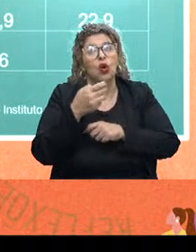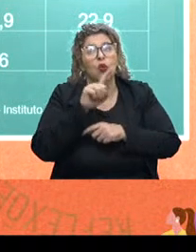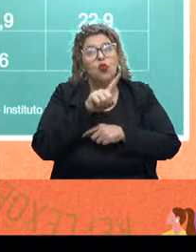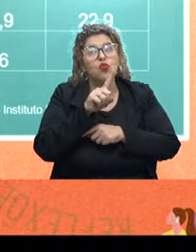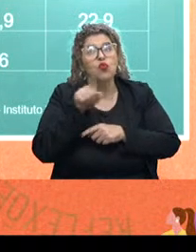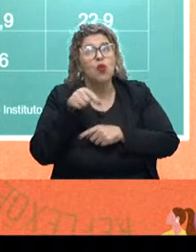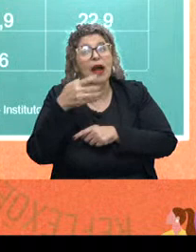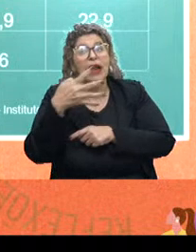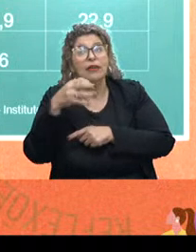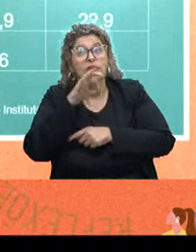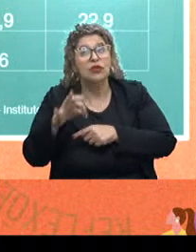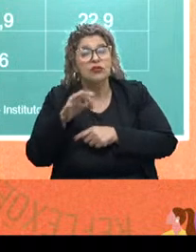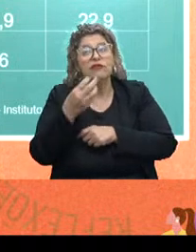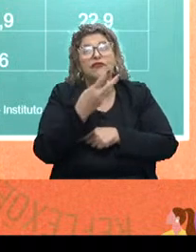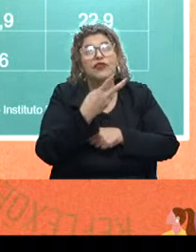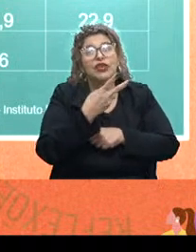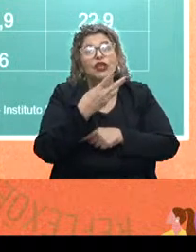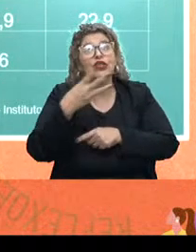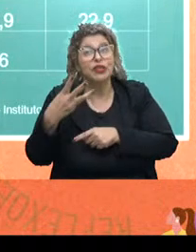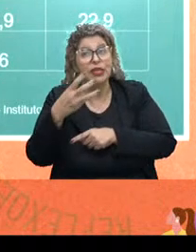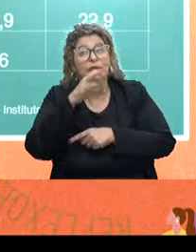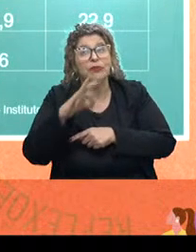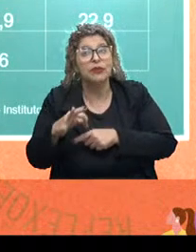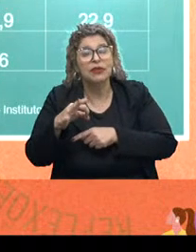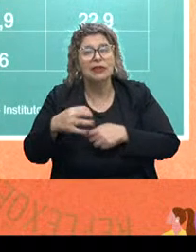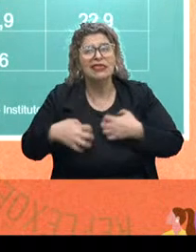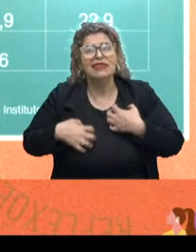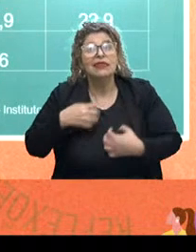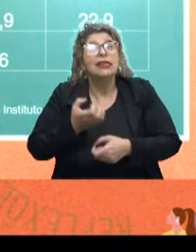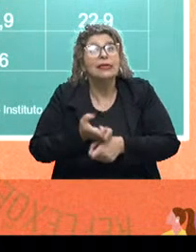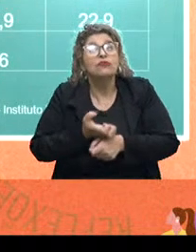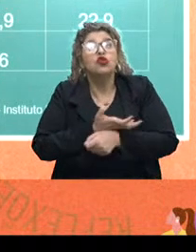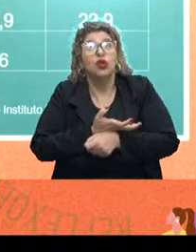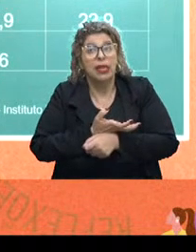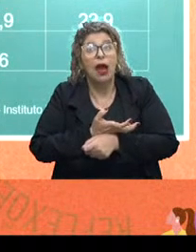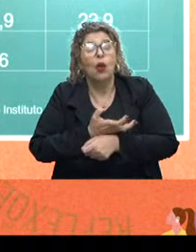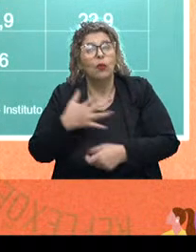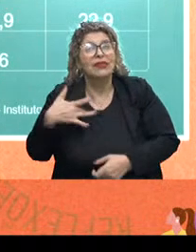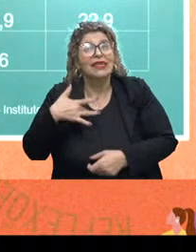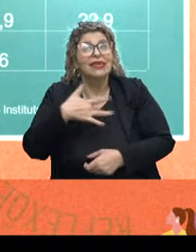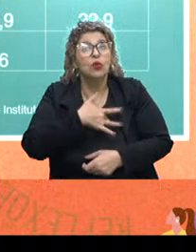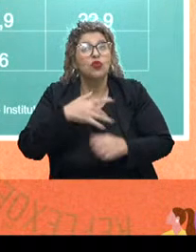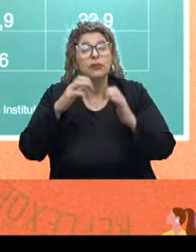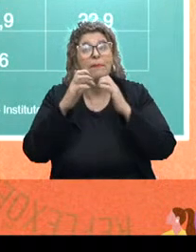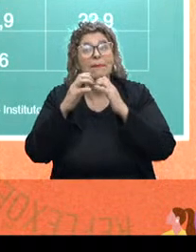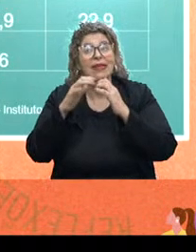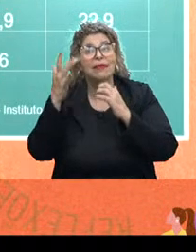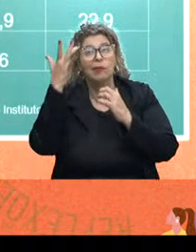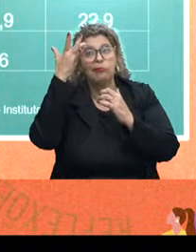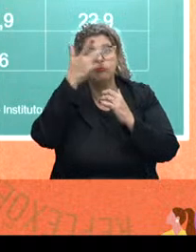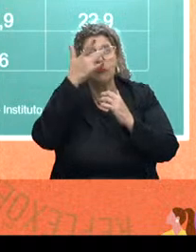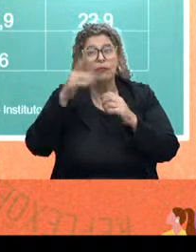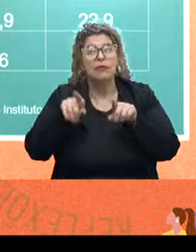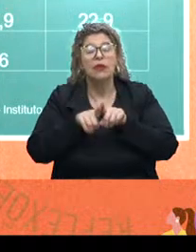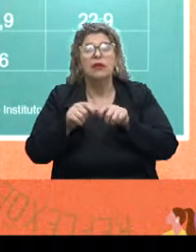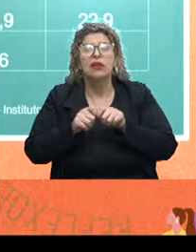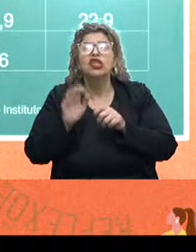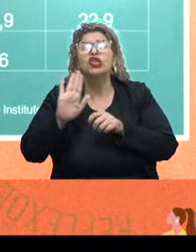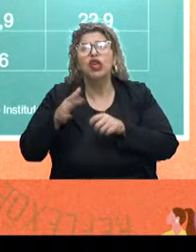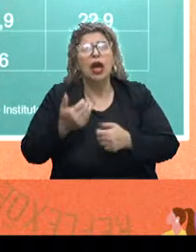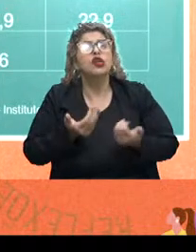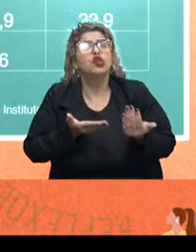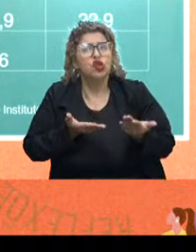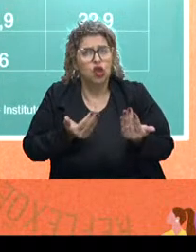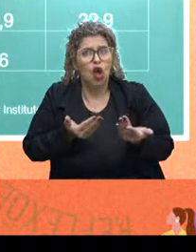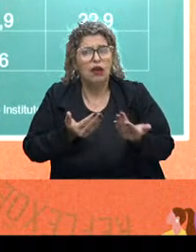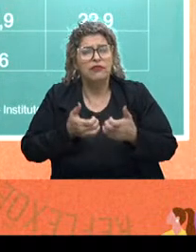gaúchos, 23% falaram na questão emocional, na questão da saúde mental. Então, assim, jovens